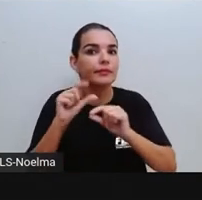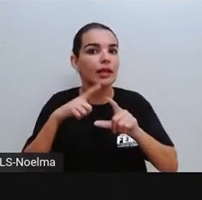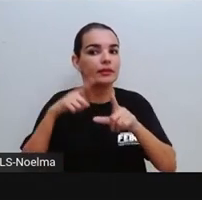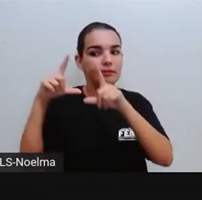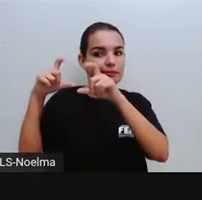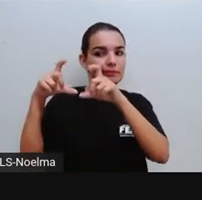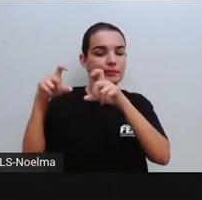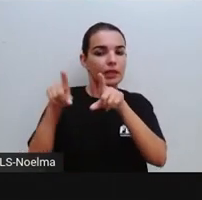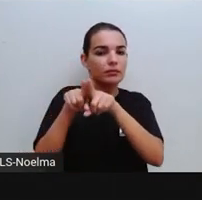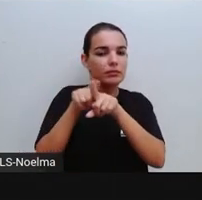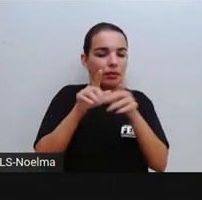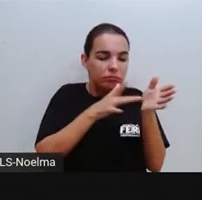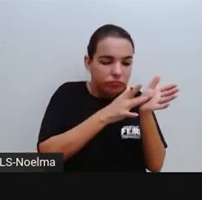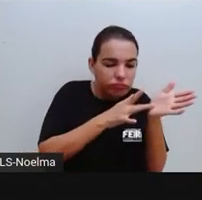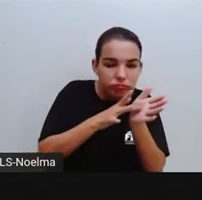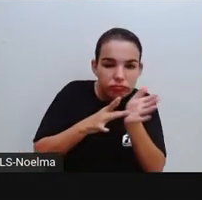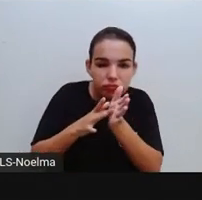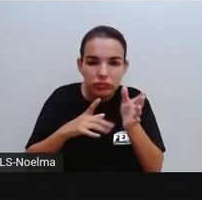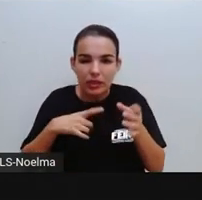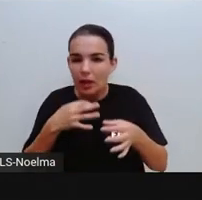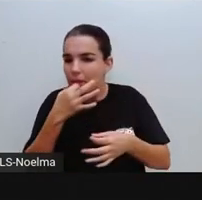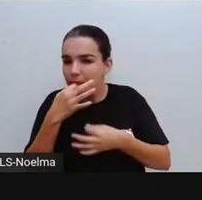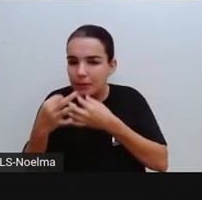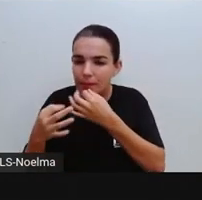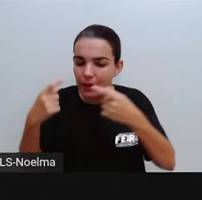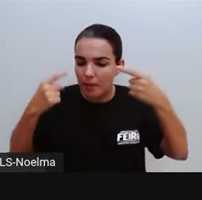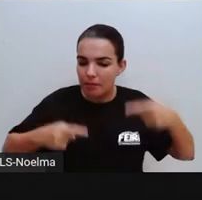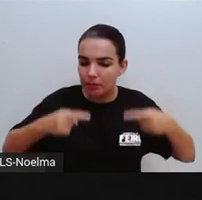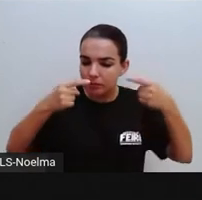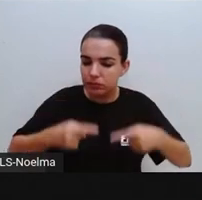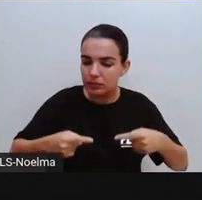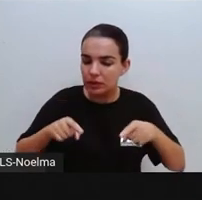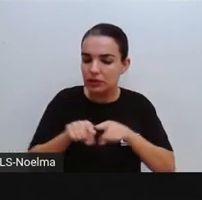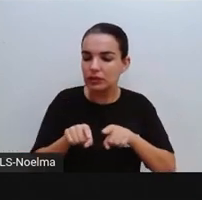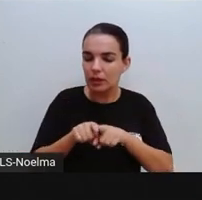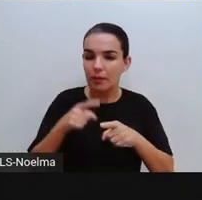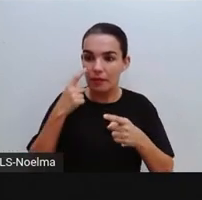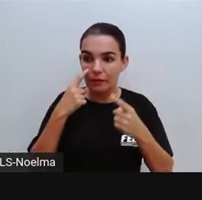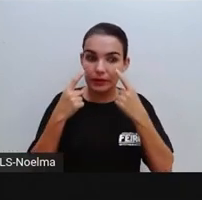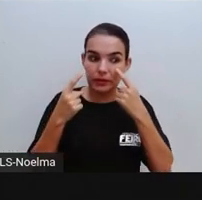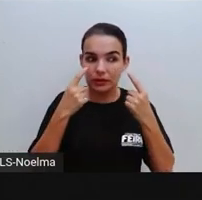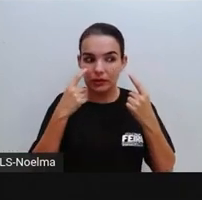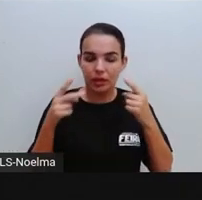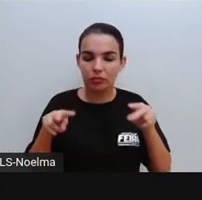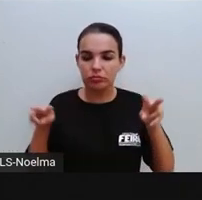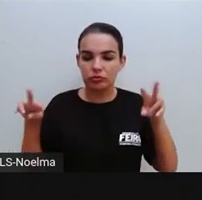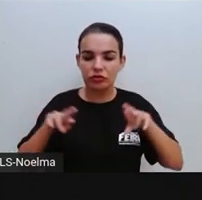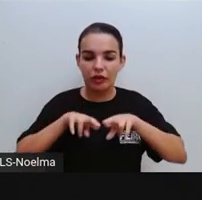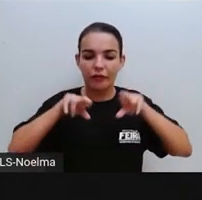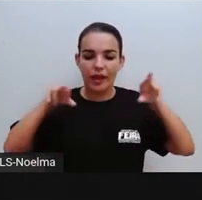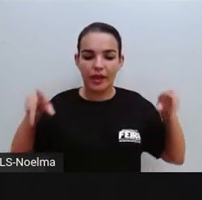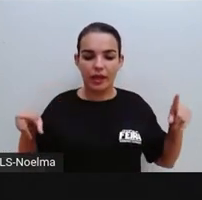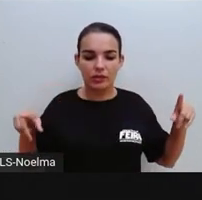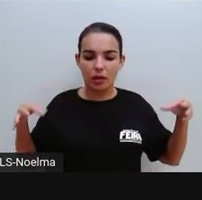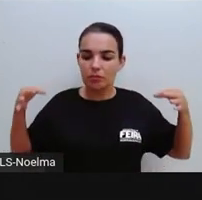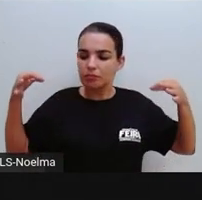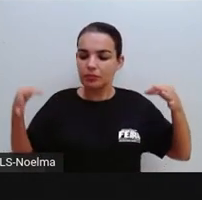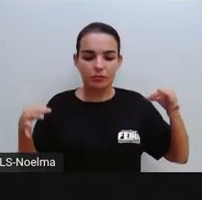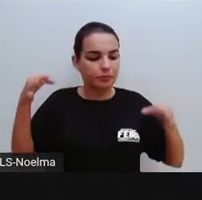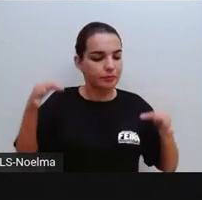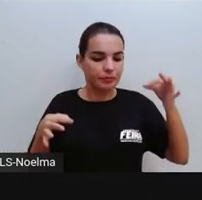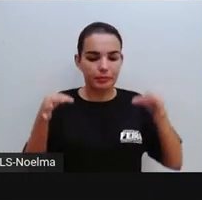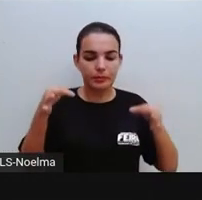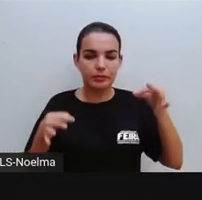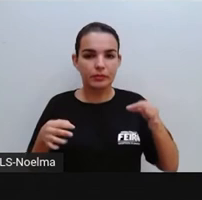tendenciar determinada opinião, visão política e ponto de vista, tá? Então, outro tipo de fake news.